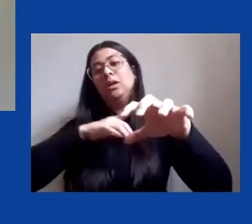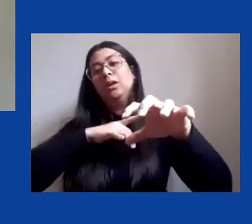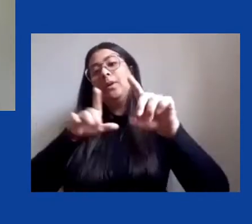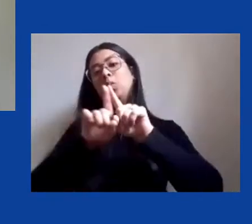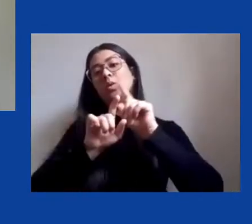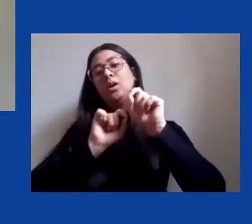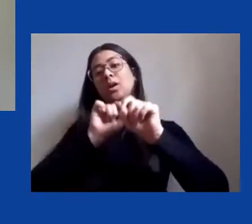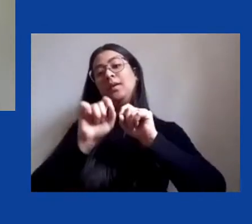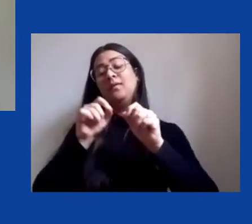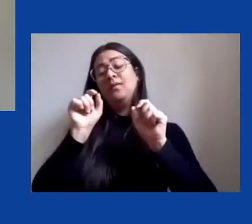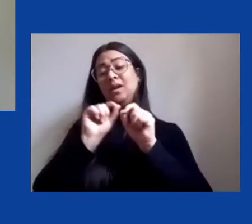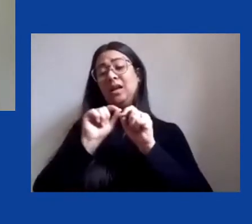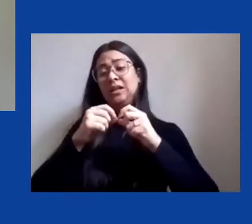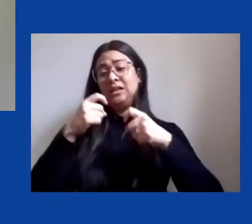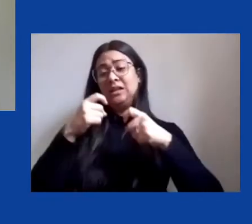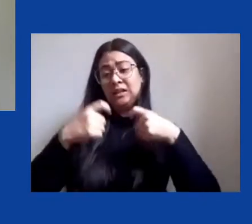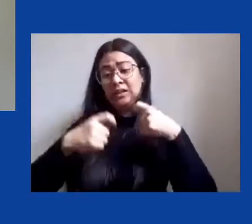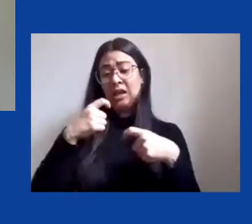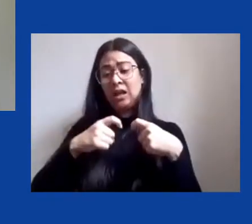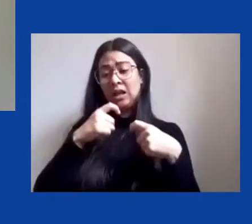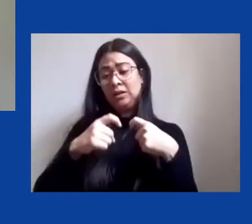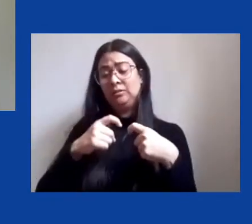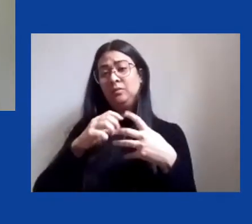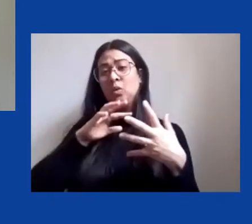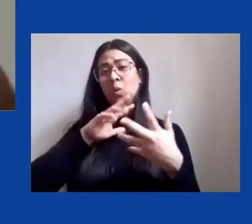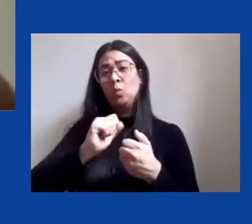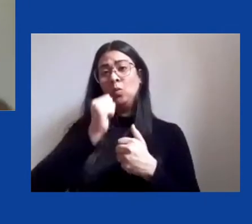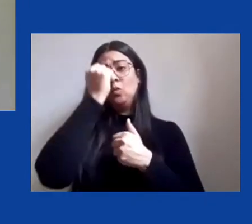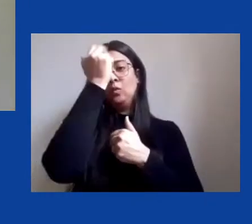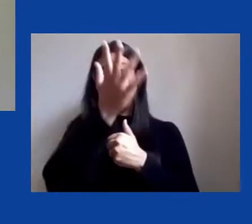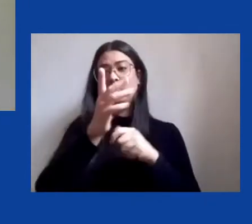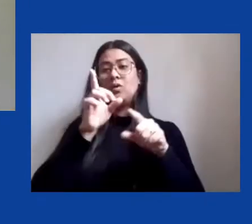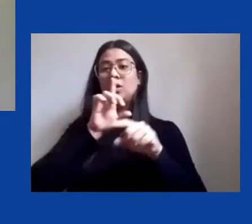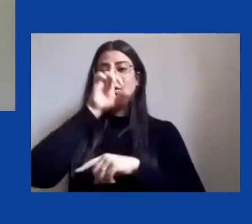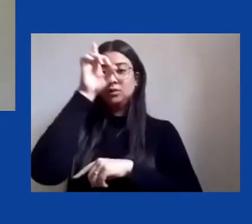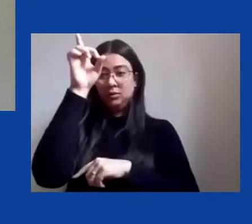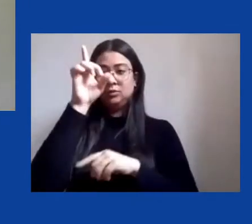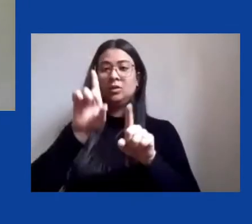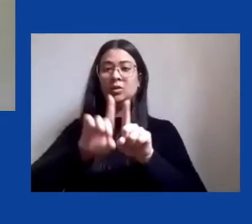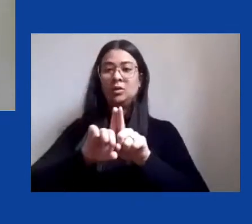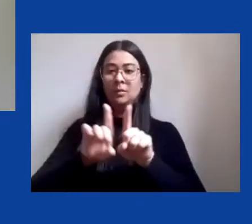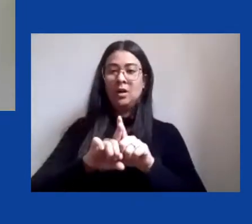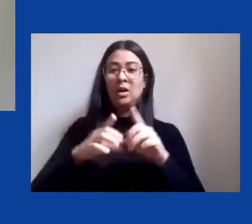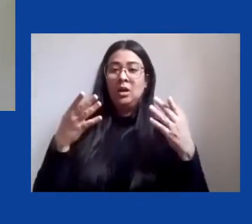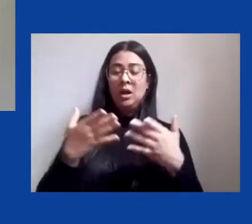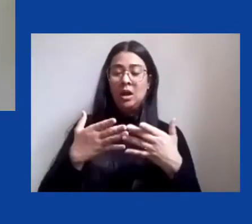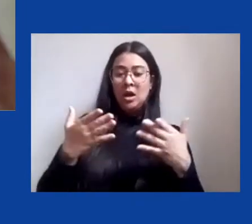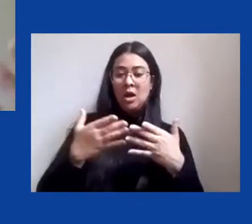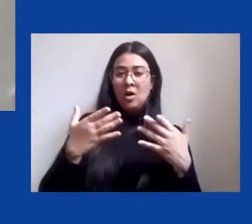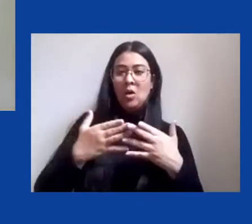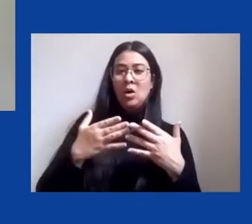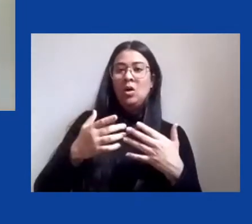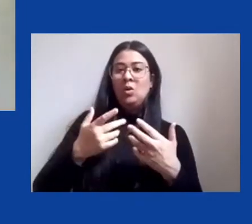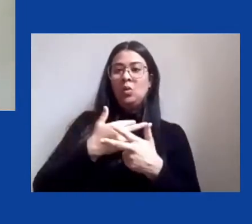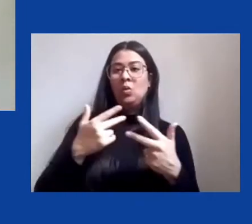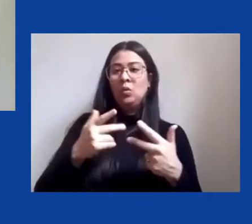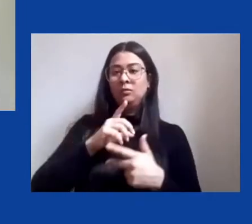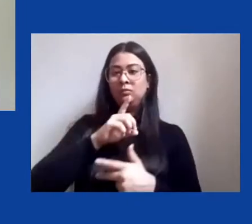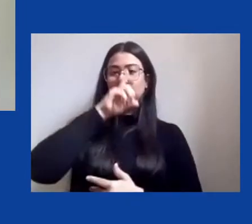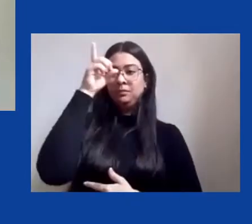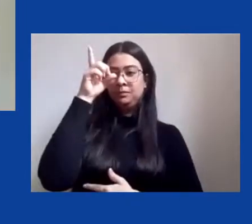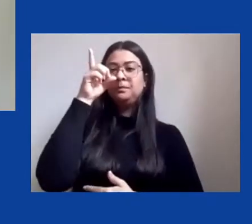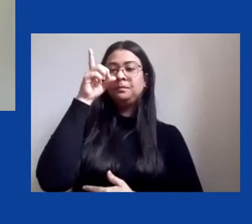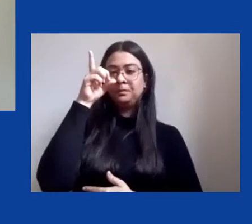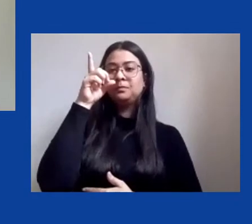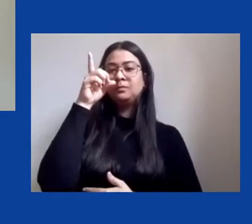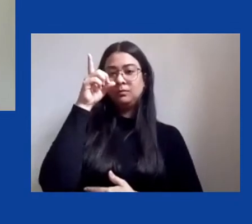Bom, enfim, essa tradição, ela, de certa forma, penso eu, deságua no ambientalismo contemporâneo do qual eu vinha falando,